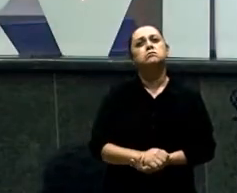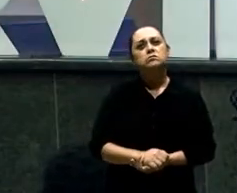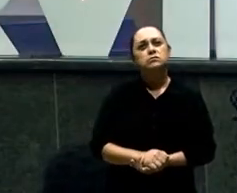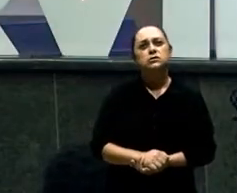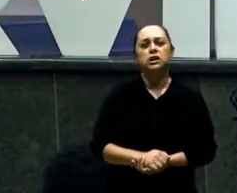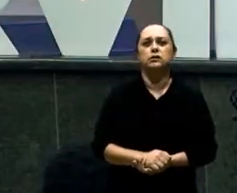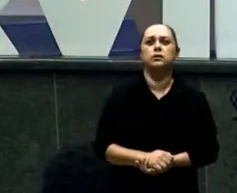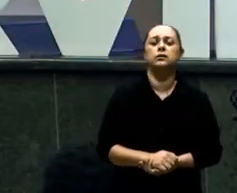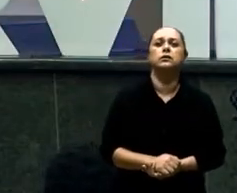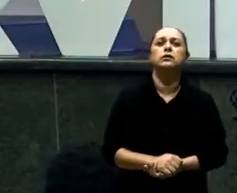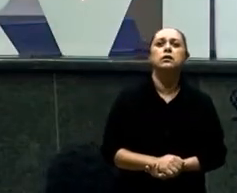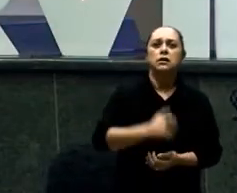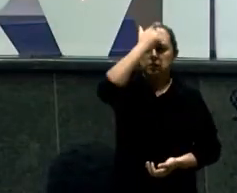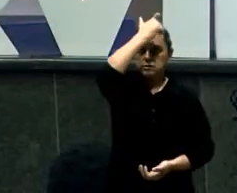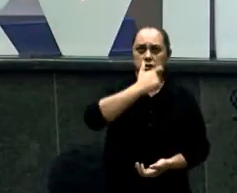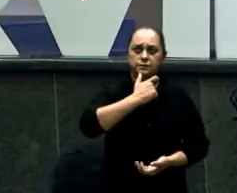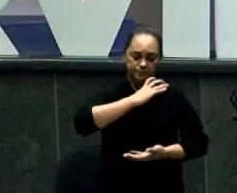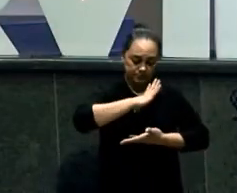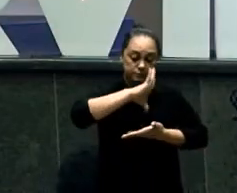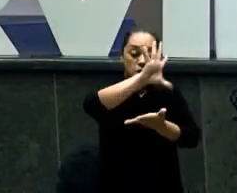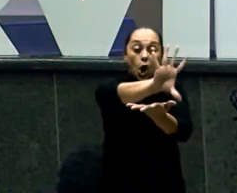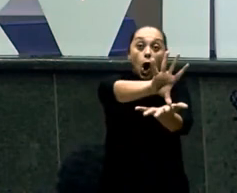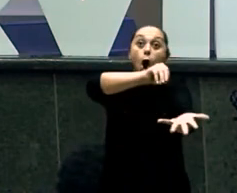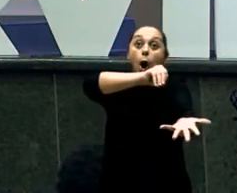é cópia Você é o Original